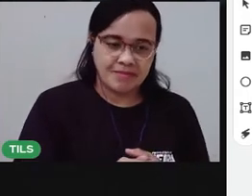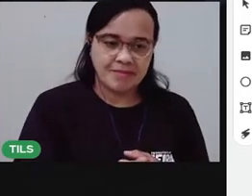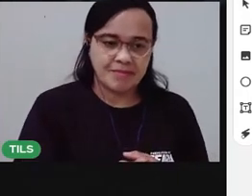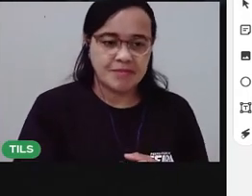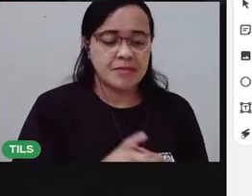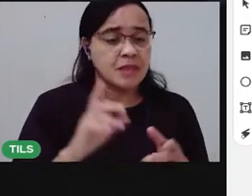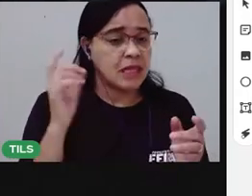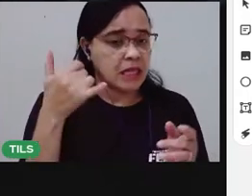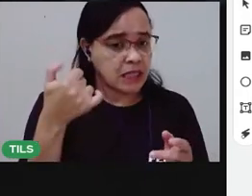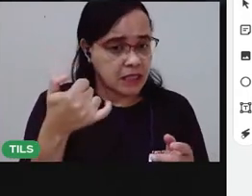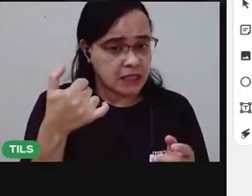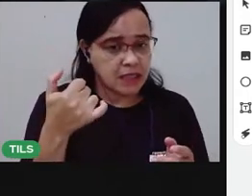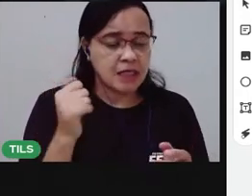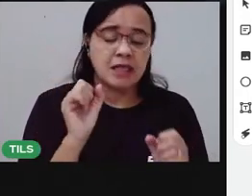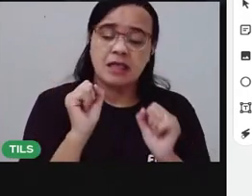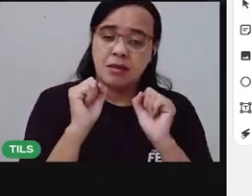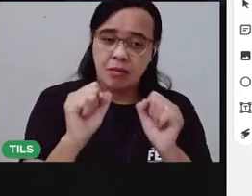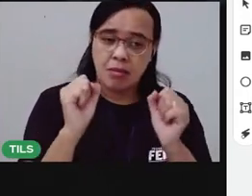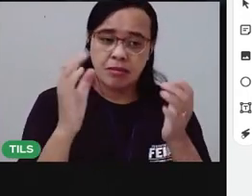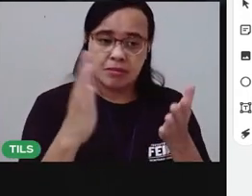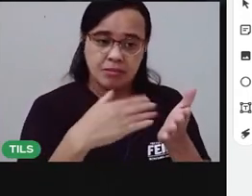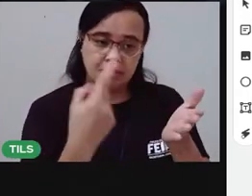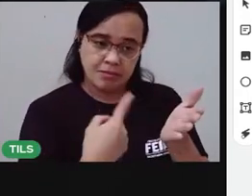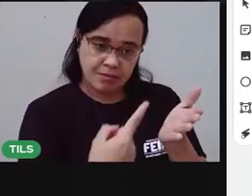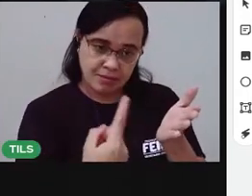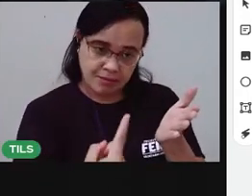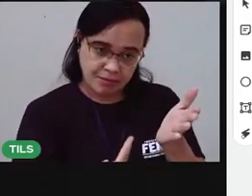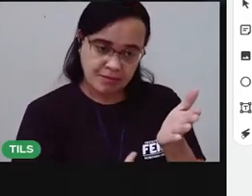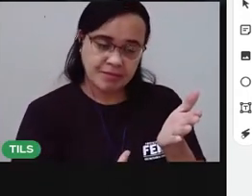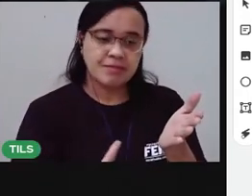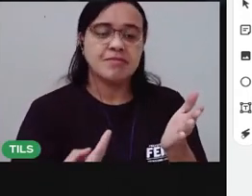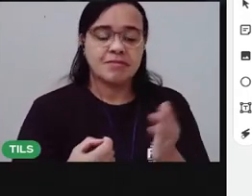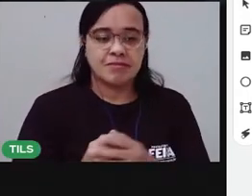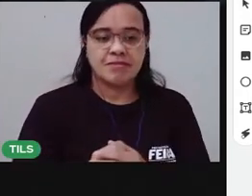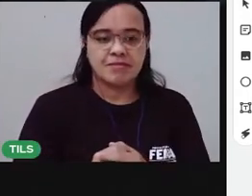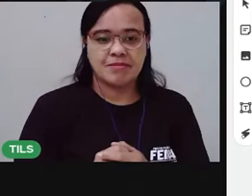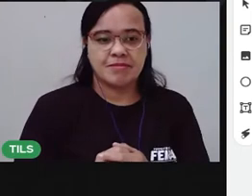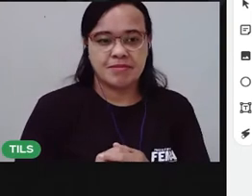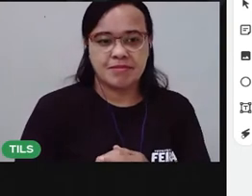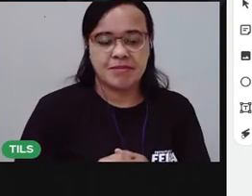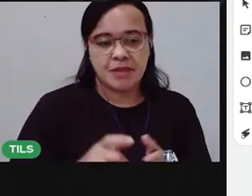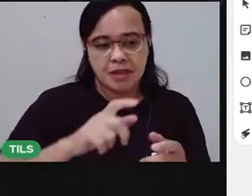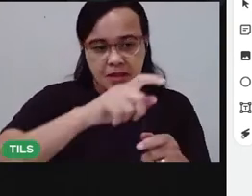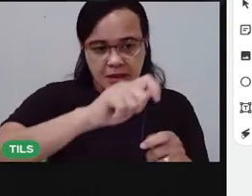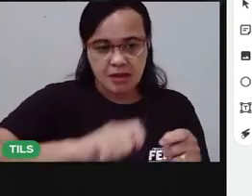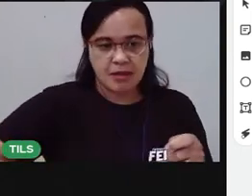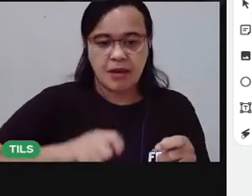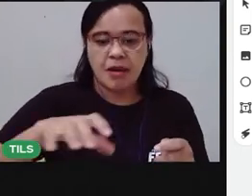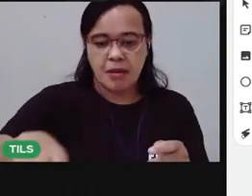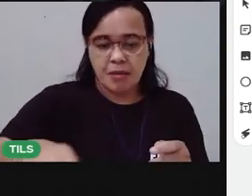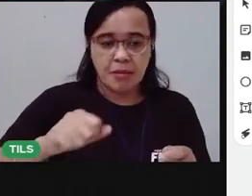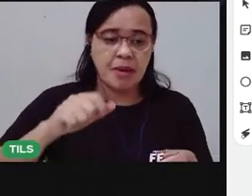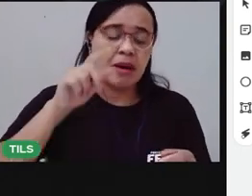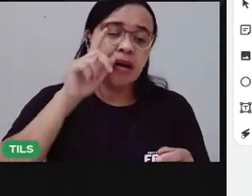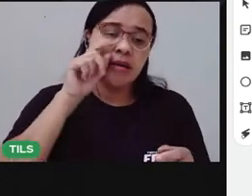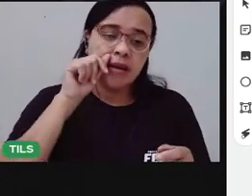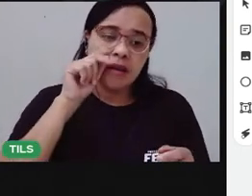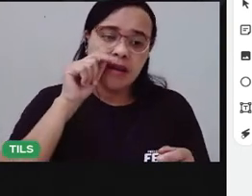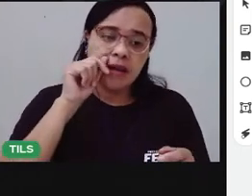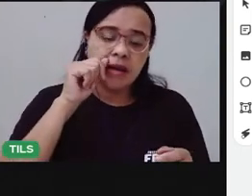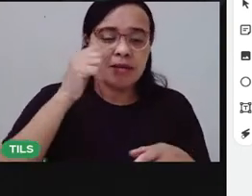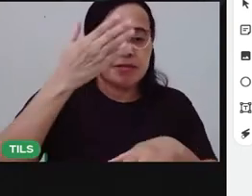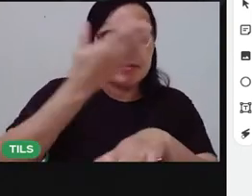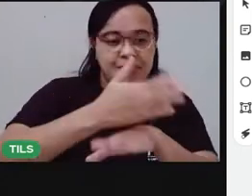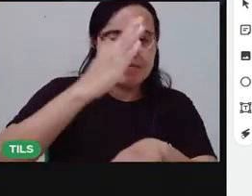Você pode fazer isso no seu caderno, tá? Separa uma folha aí no seu caderno, pega um lápis e vamos treinar